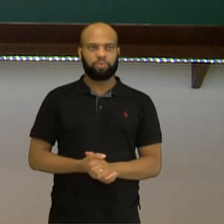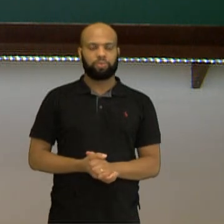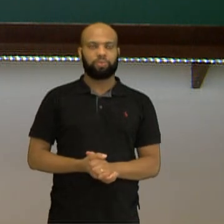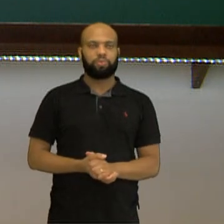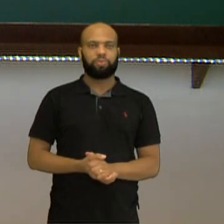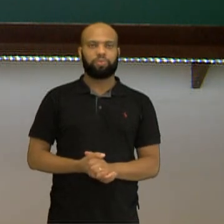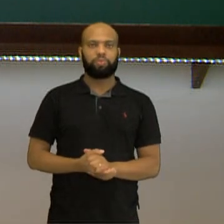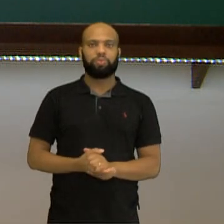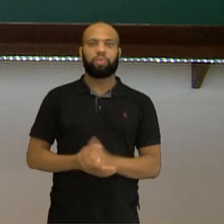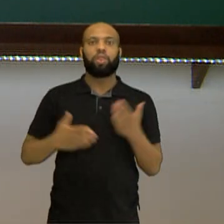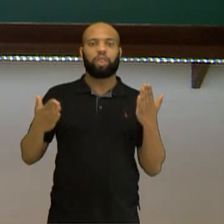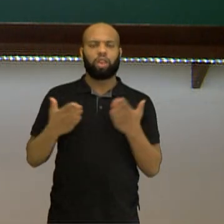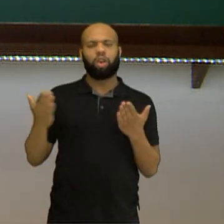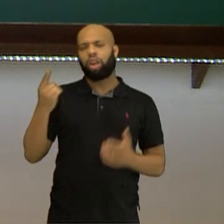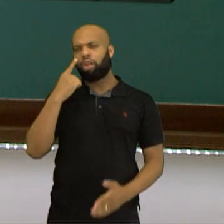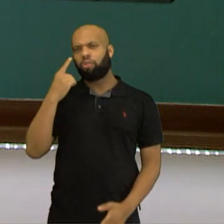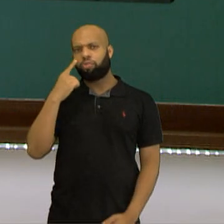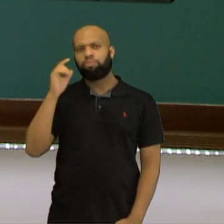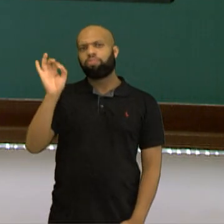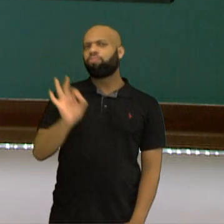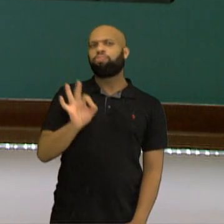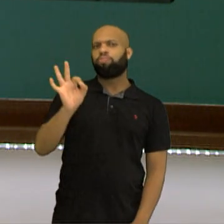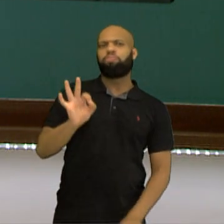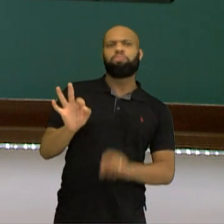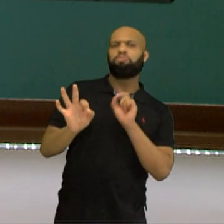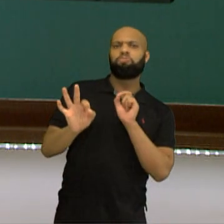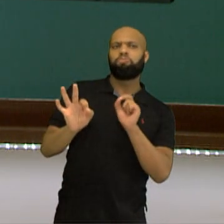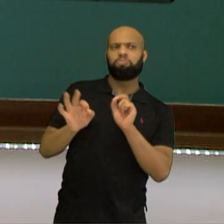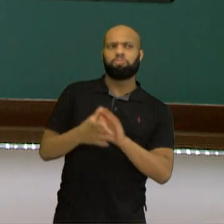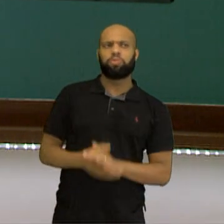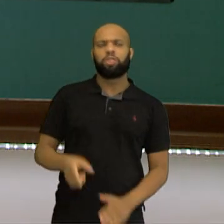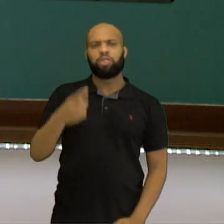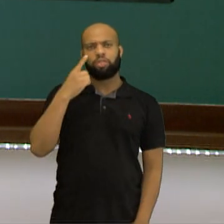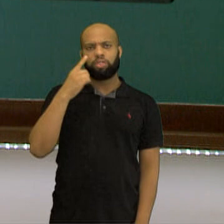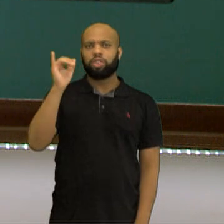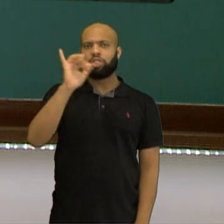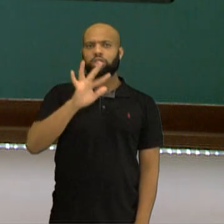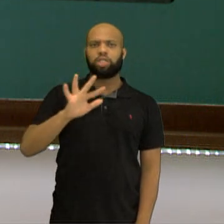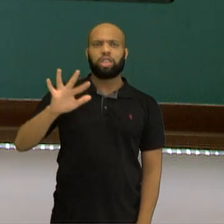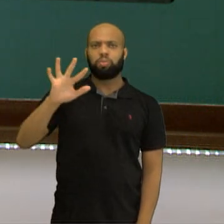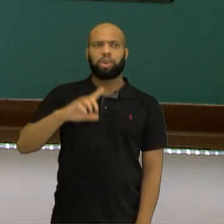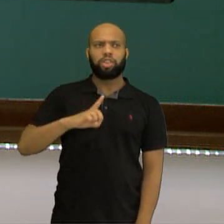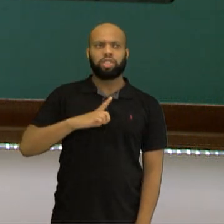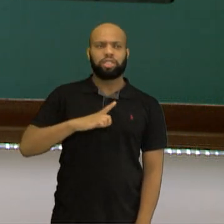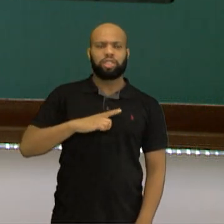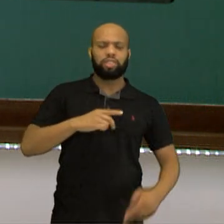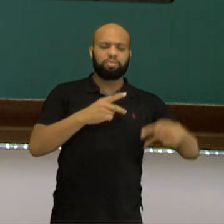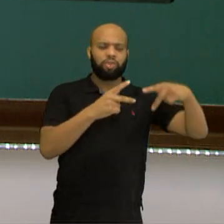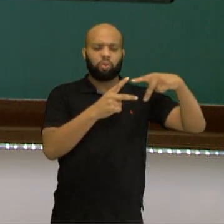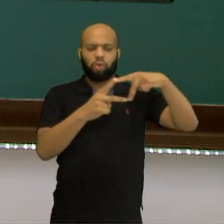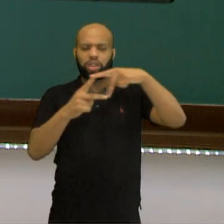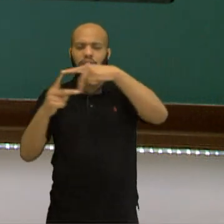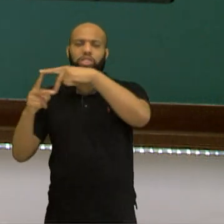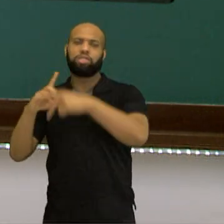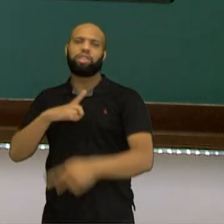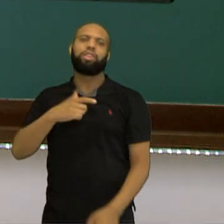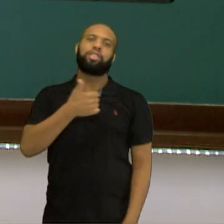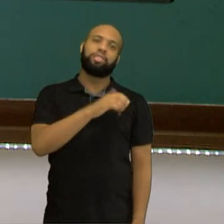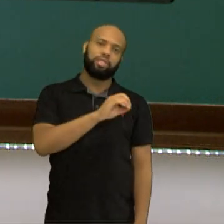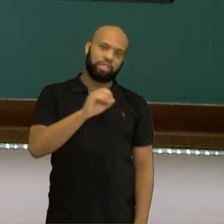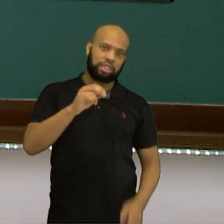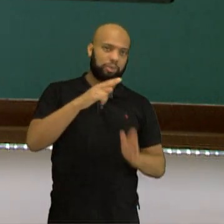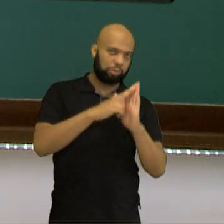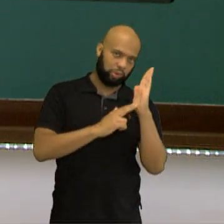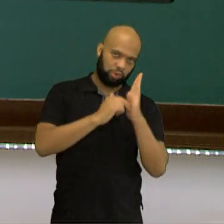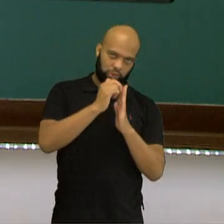Então, vamos à noção de porcentagem. Na figura abaixo, nós temos ao todo 100 quadradinhos, tá? Então eu tenho 100 quadradinhos pintados